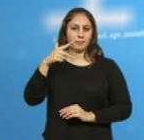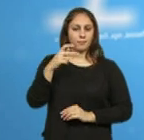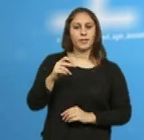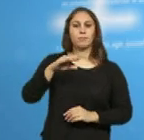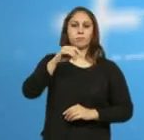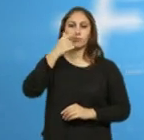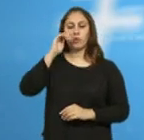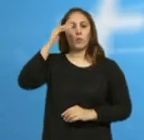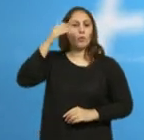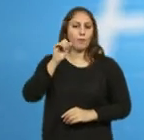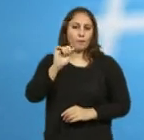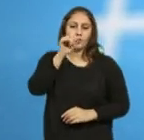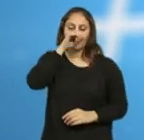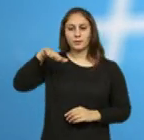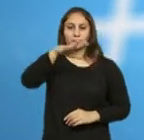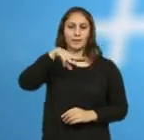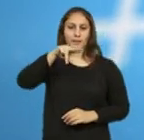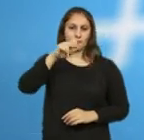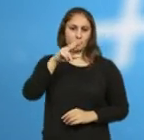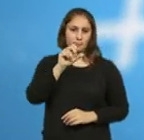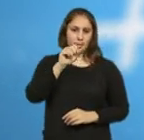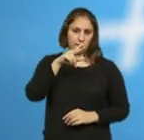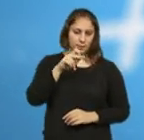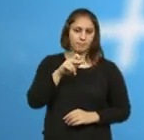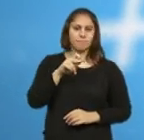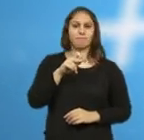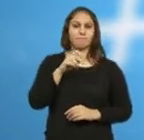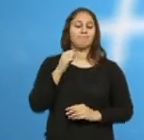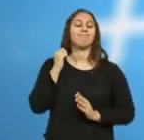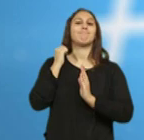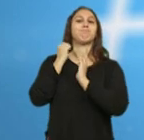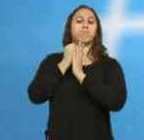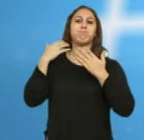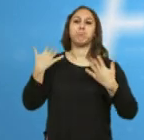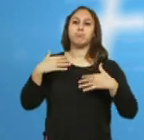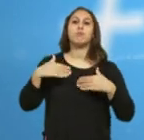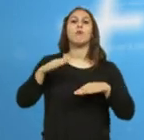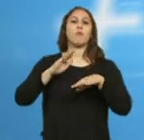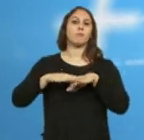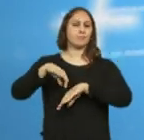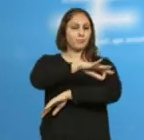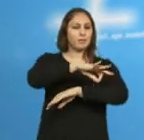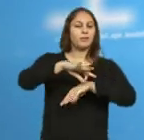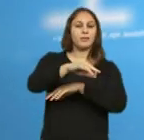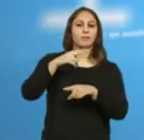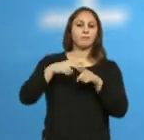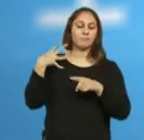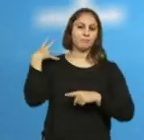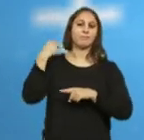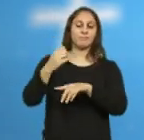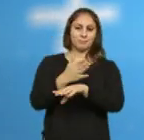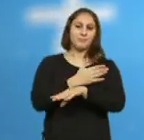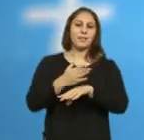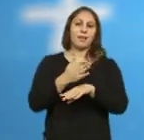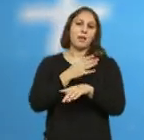seus lugares prediletos, o Jardim da Manga. Marcado pela arquitetura inteiramente renascentista, foi na